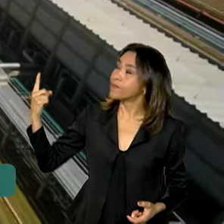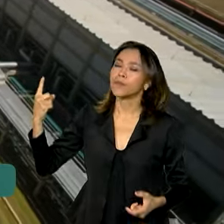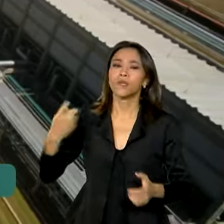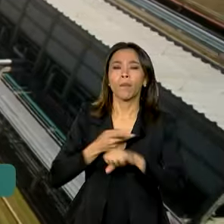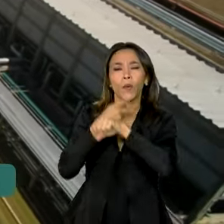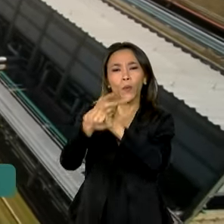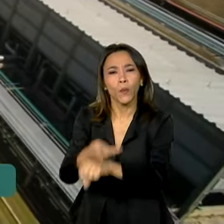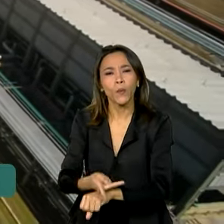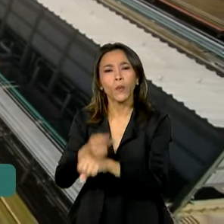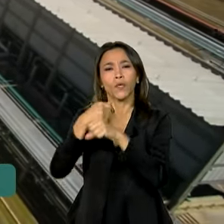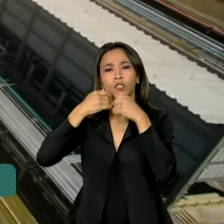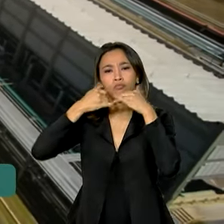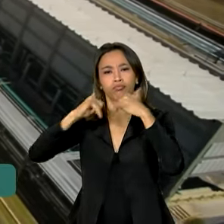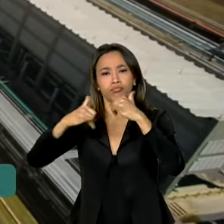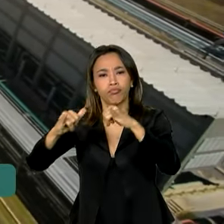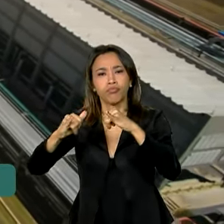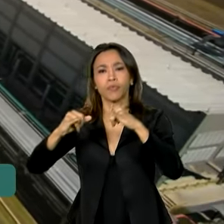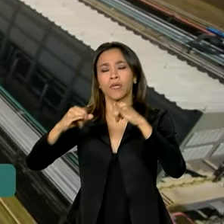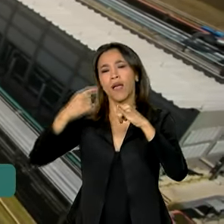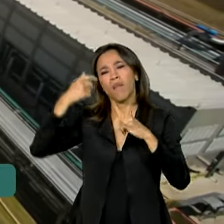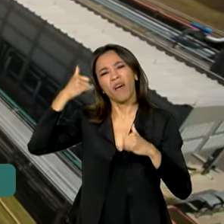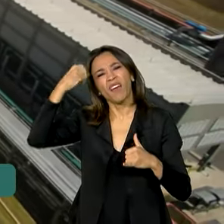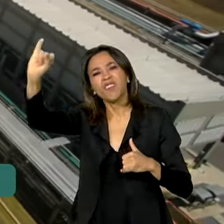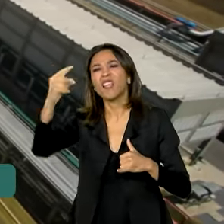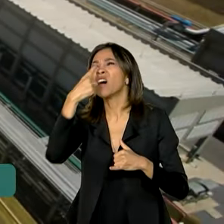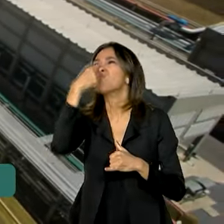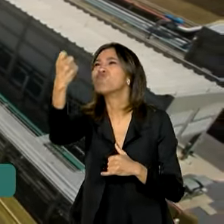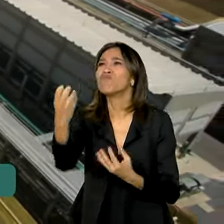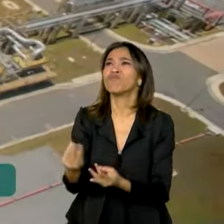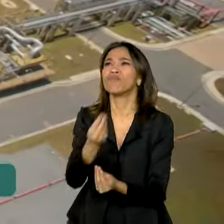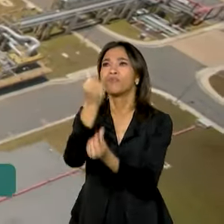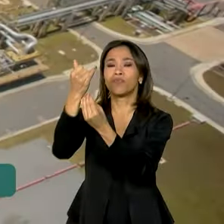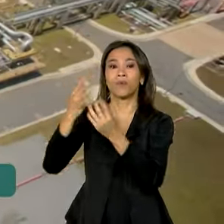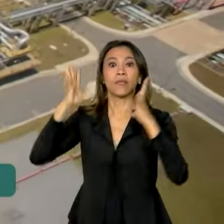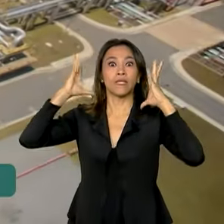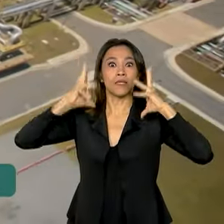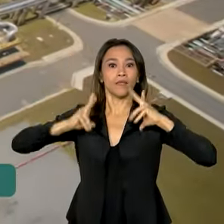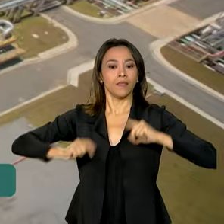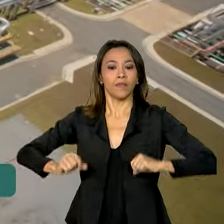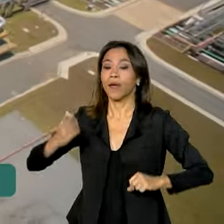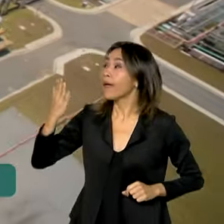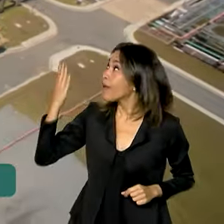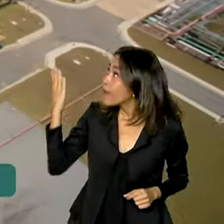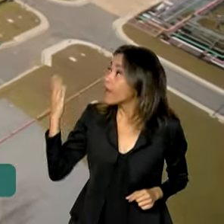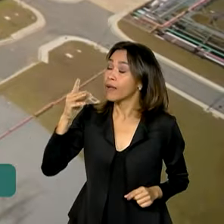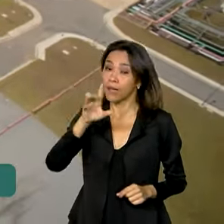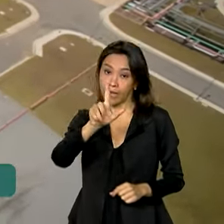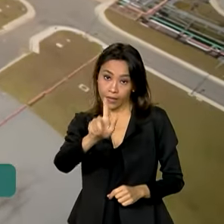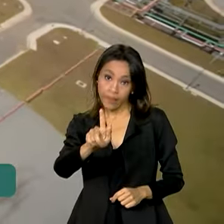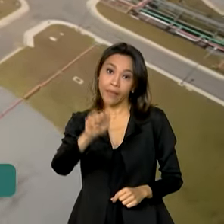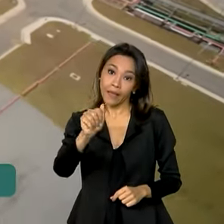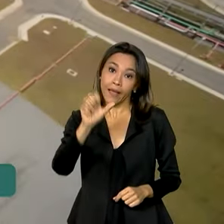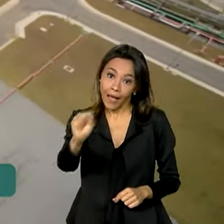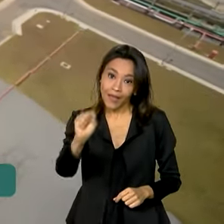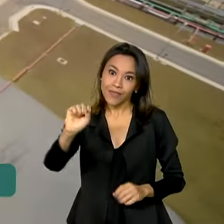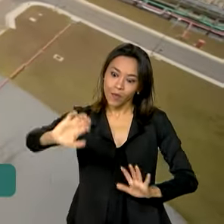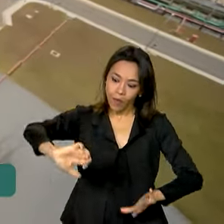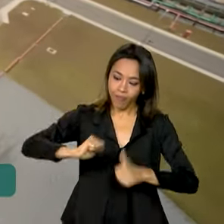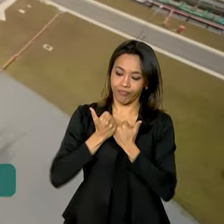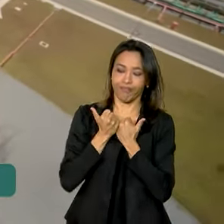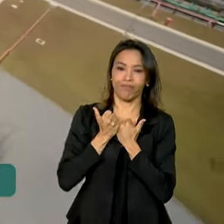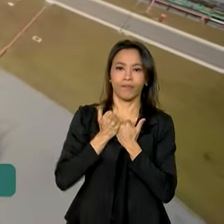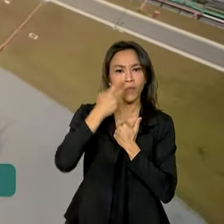limpa em um mundo que pede cada vez mais por sustentabilidade, o gás natural é considerado um aliado.